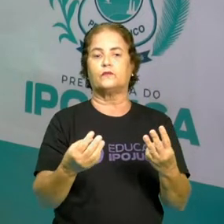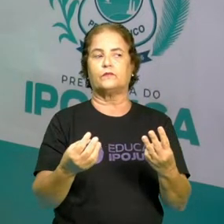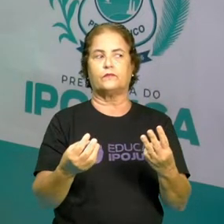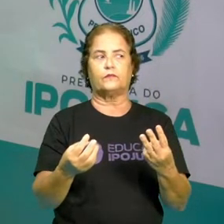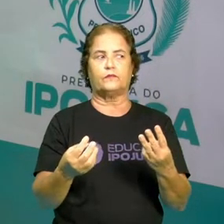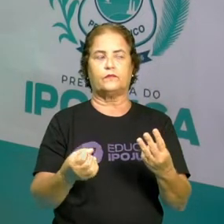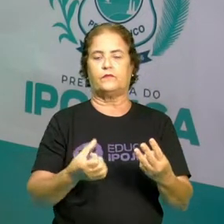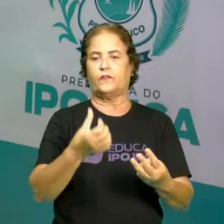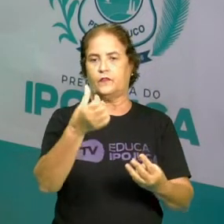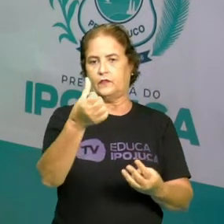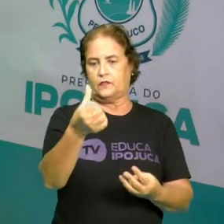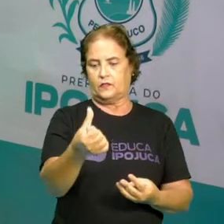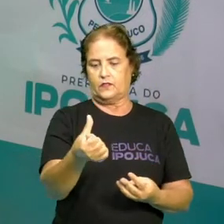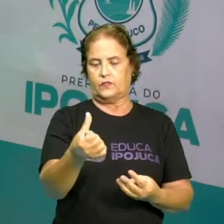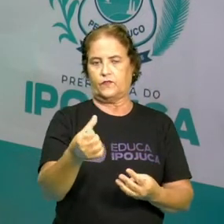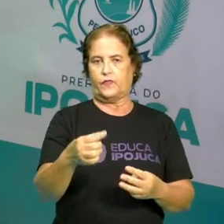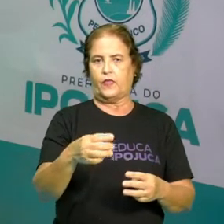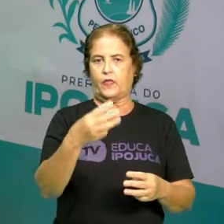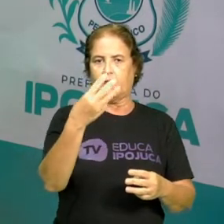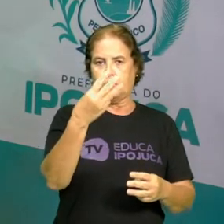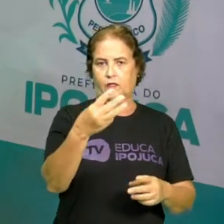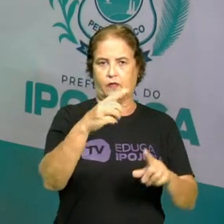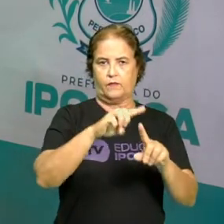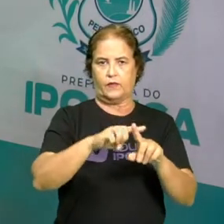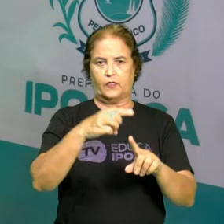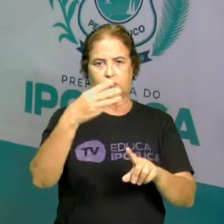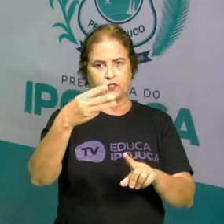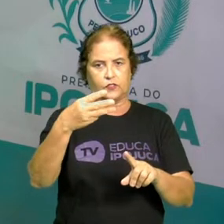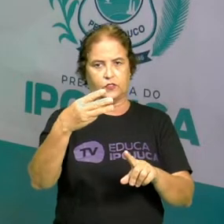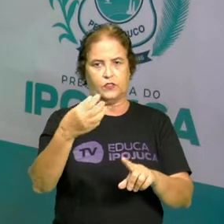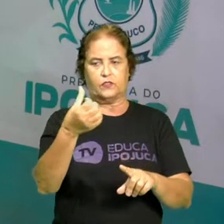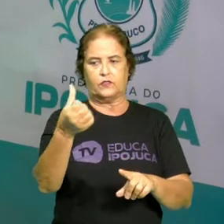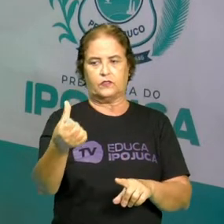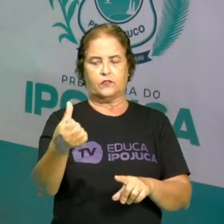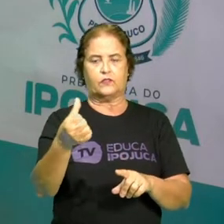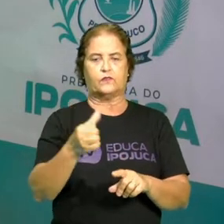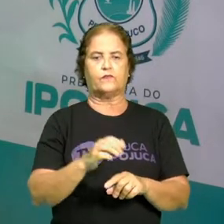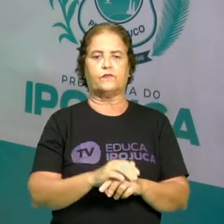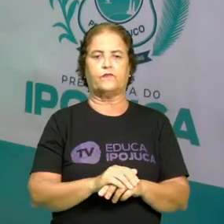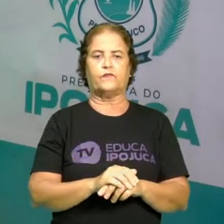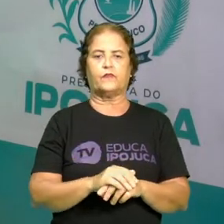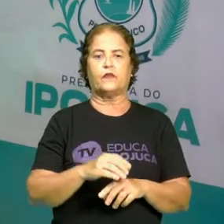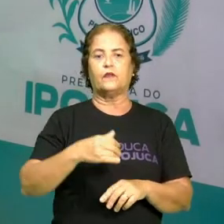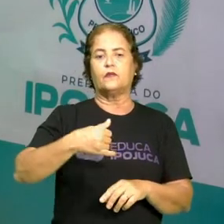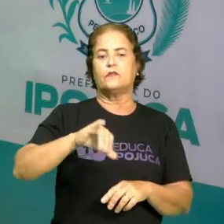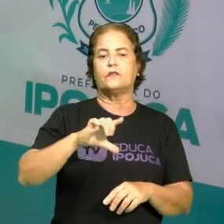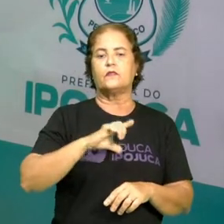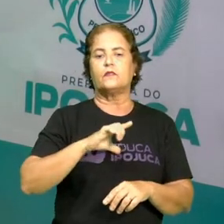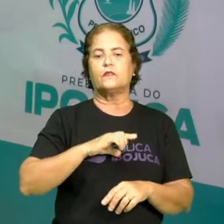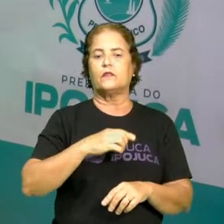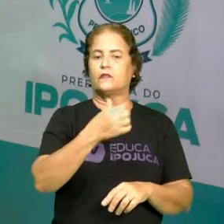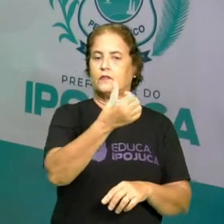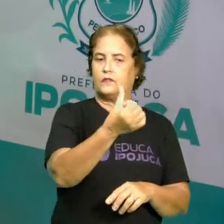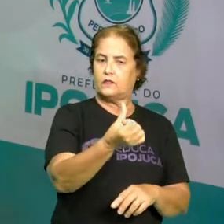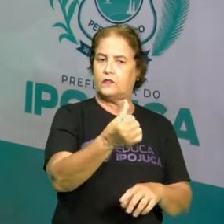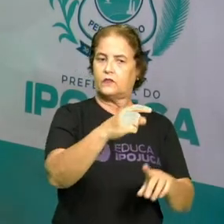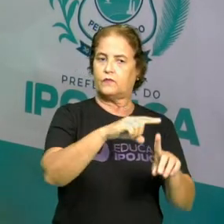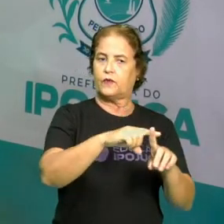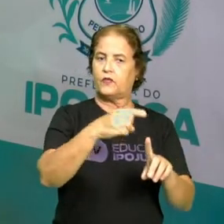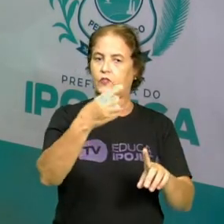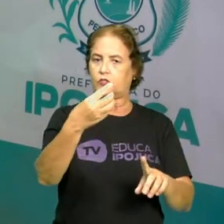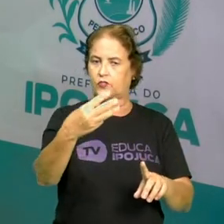5, 6. Então, 3 mais 3 vai dar 6. Se eu tenho 6 com mais 3,